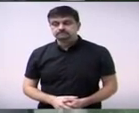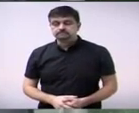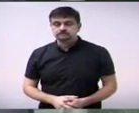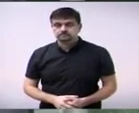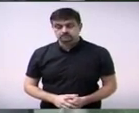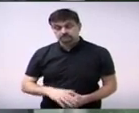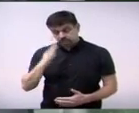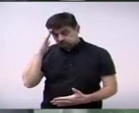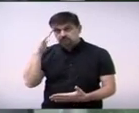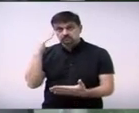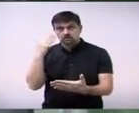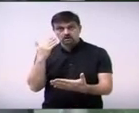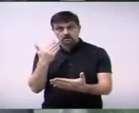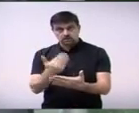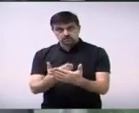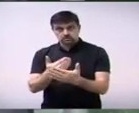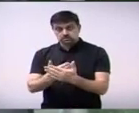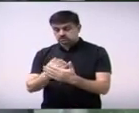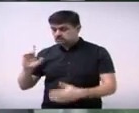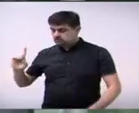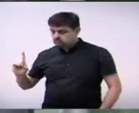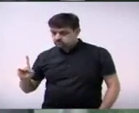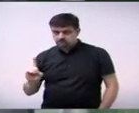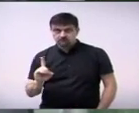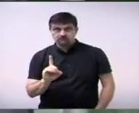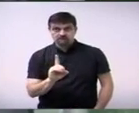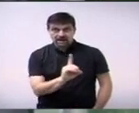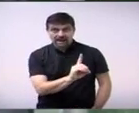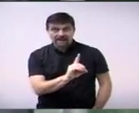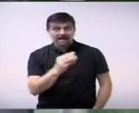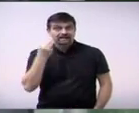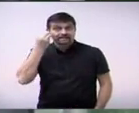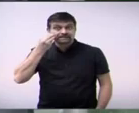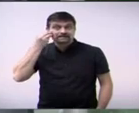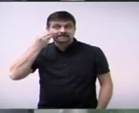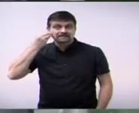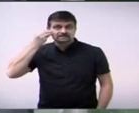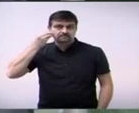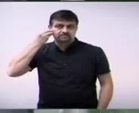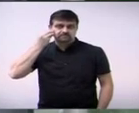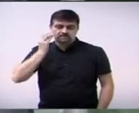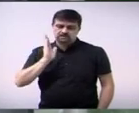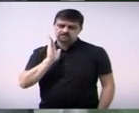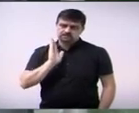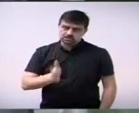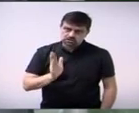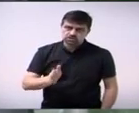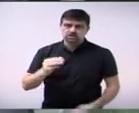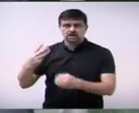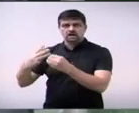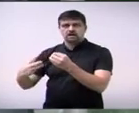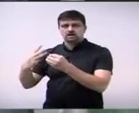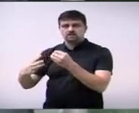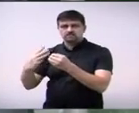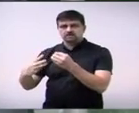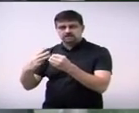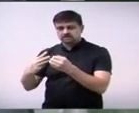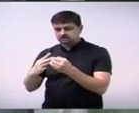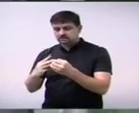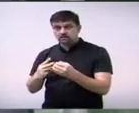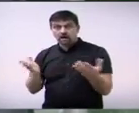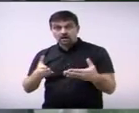certeza fará valer aí a sua experiência, sua bagagem para continuar priorizando